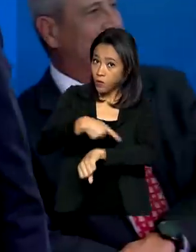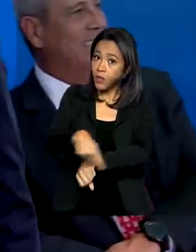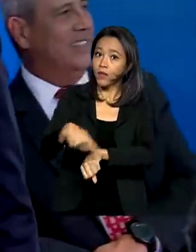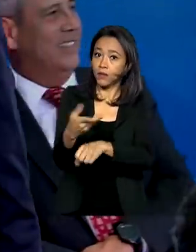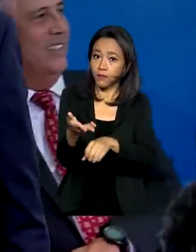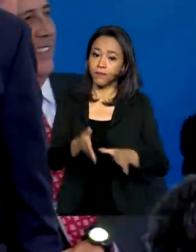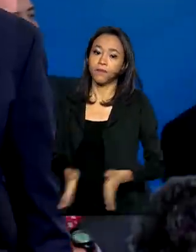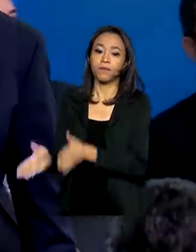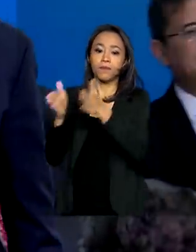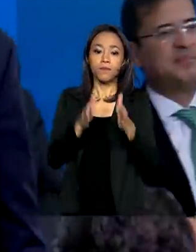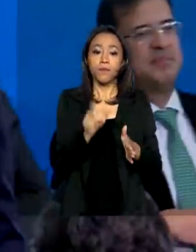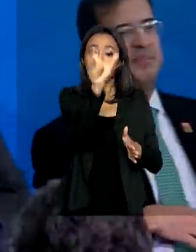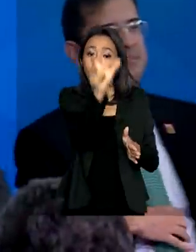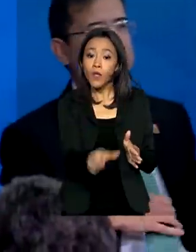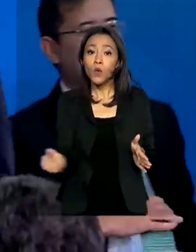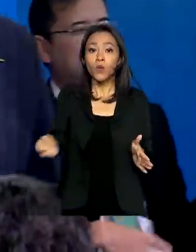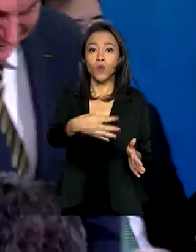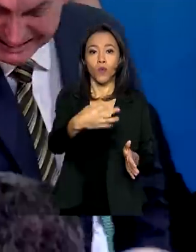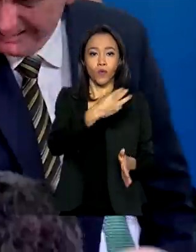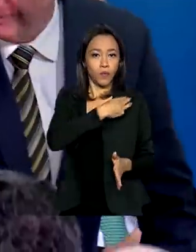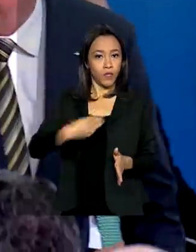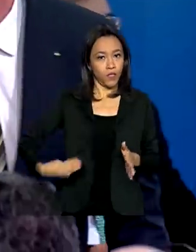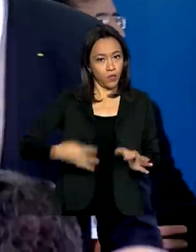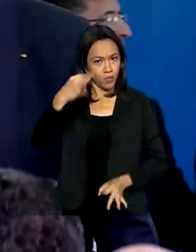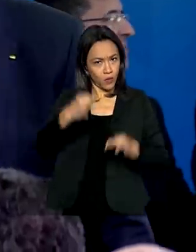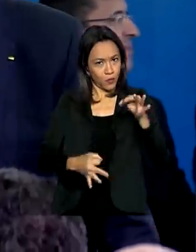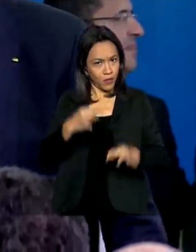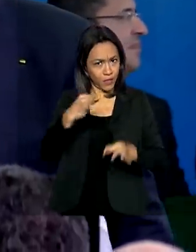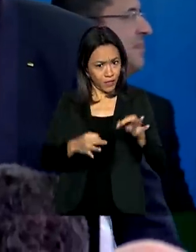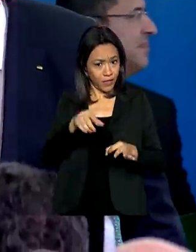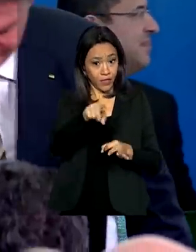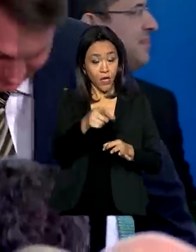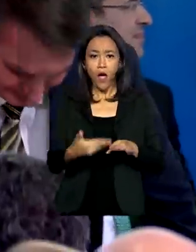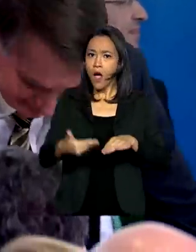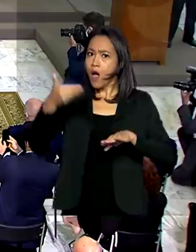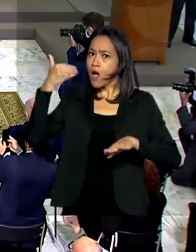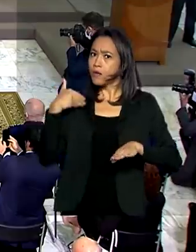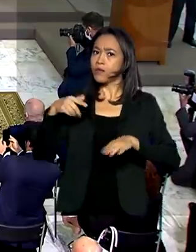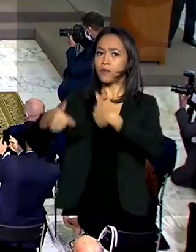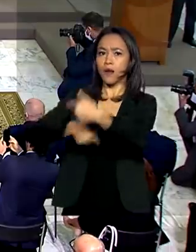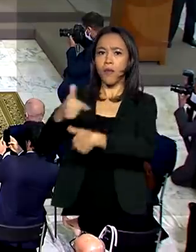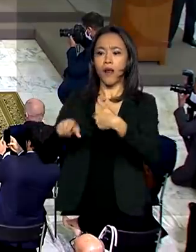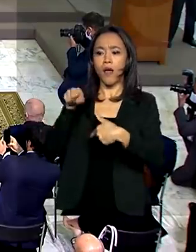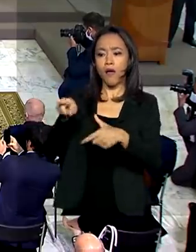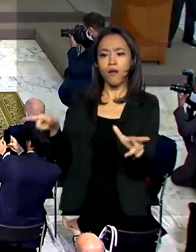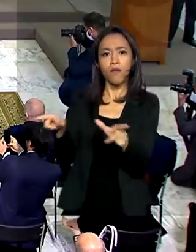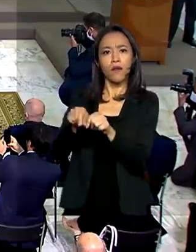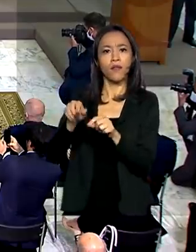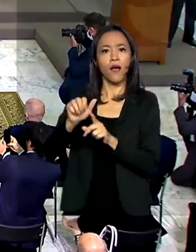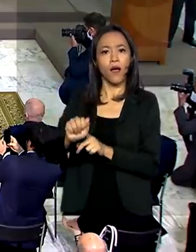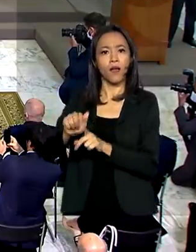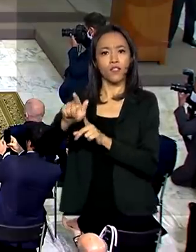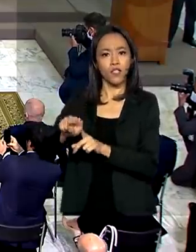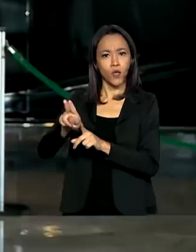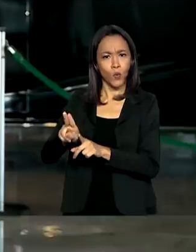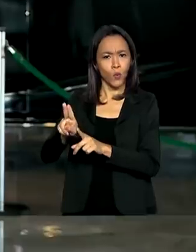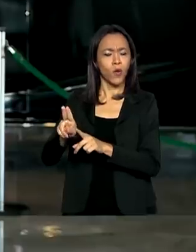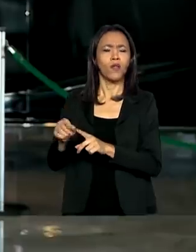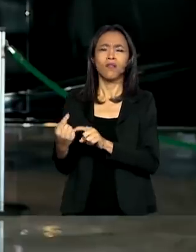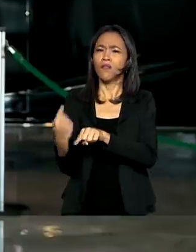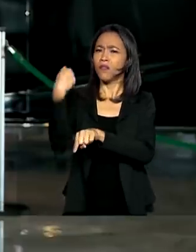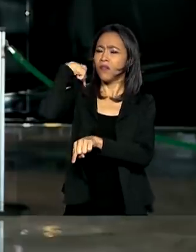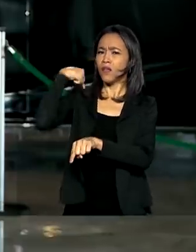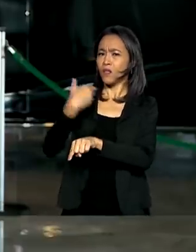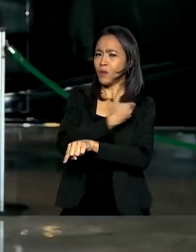O novo ministro da Justiça, André Mendonça, ocupava o cargo de advogado-geral da União desde o início do governo de Jair Bolsonaro. No